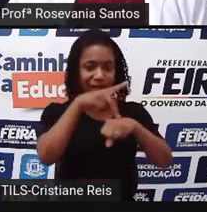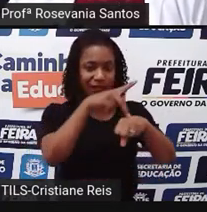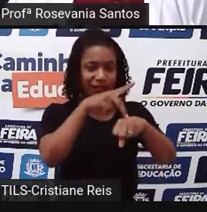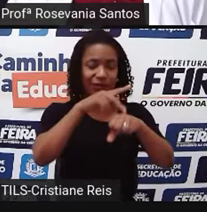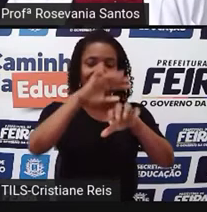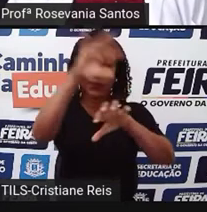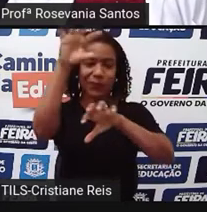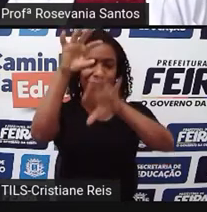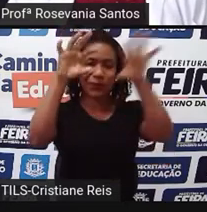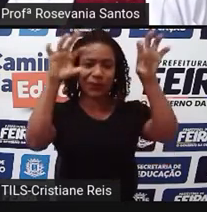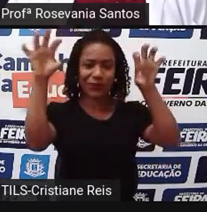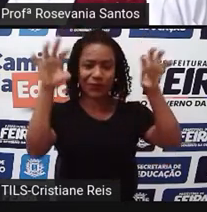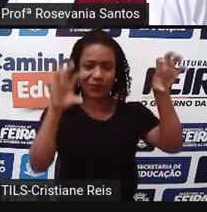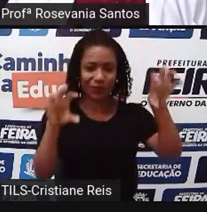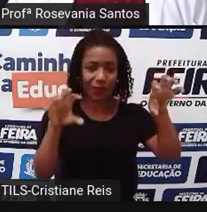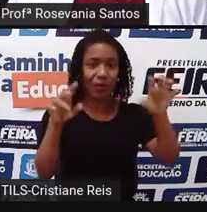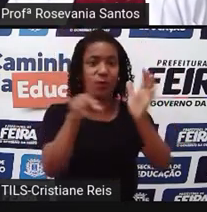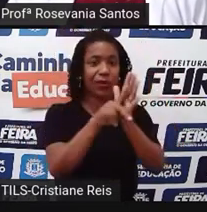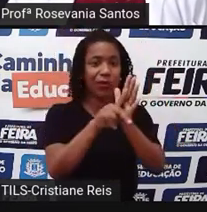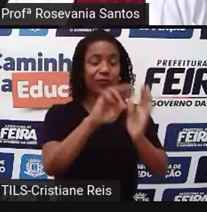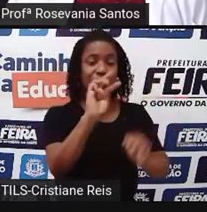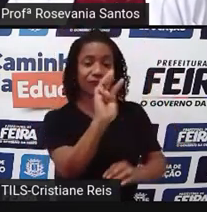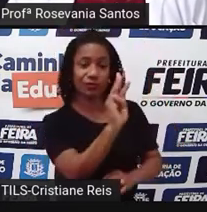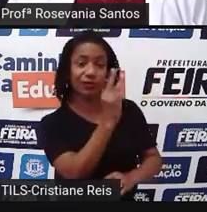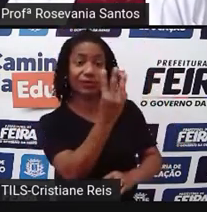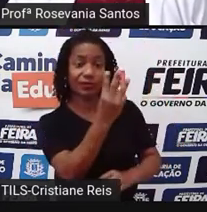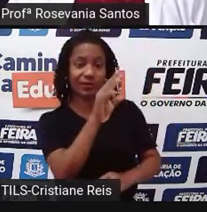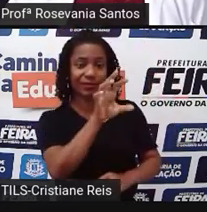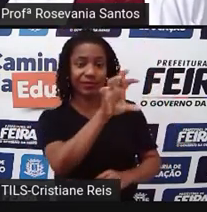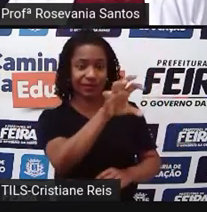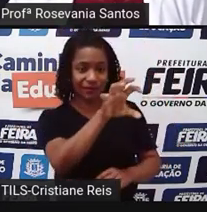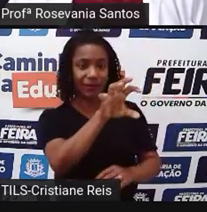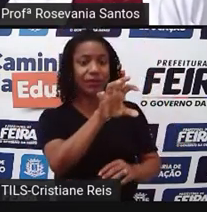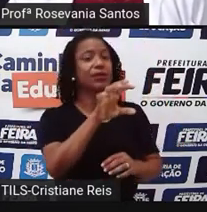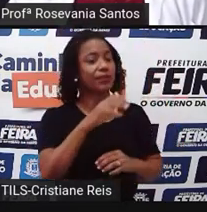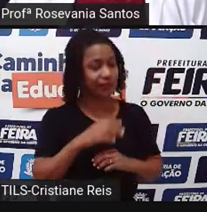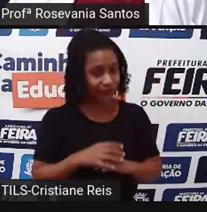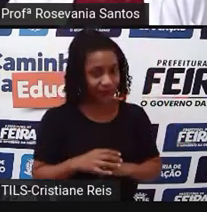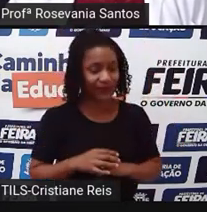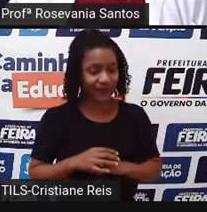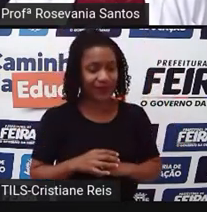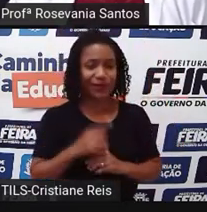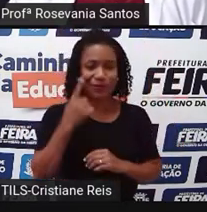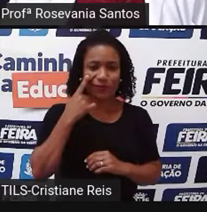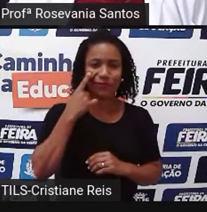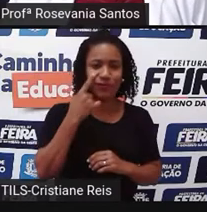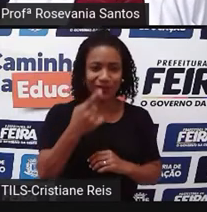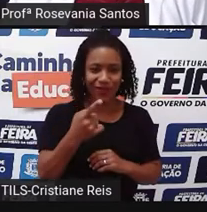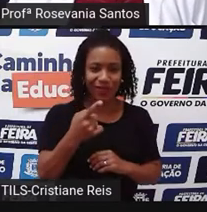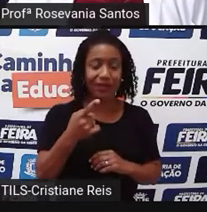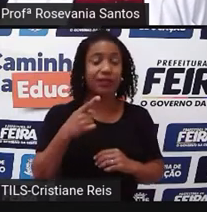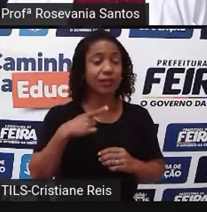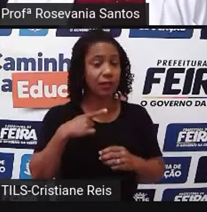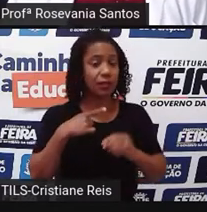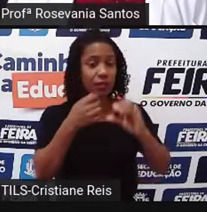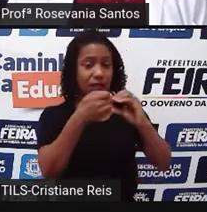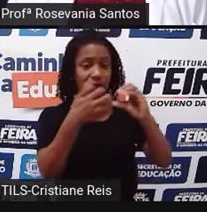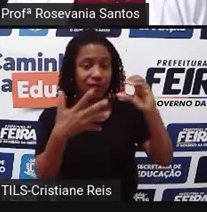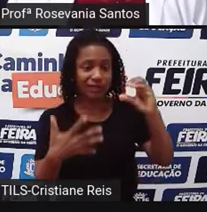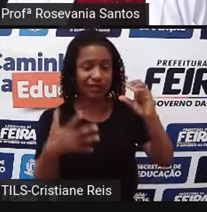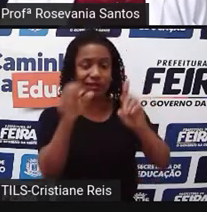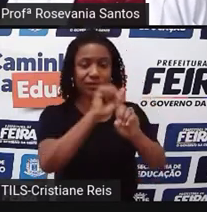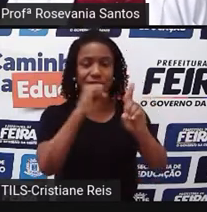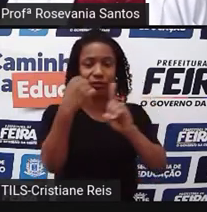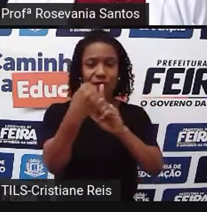estados. Então, percebam que os elementos naturais e os fatores históricos, né? Socio-econômicos foram